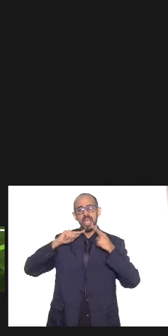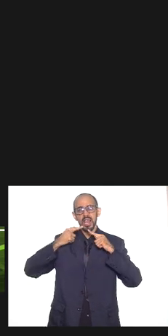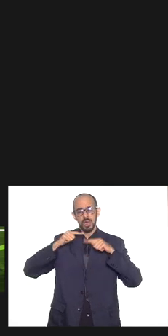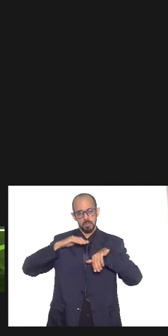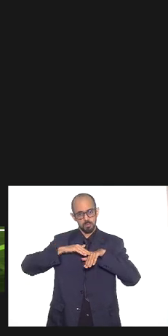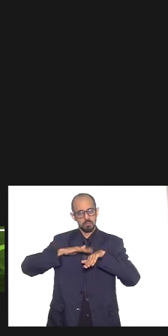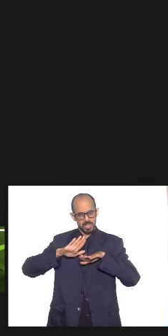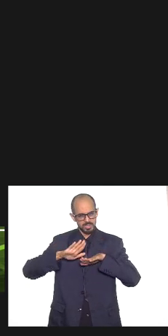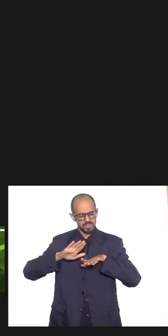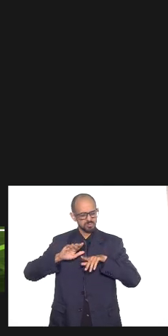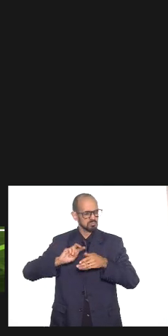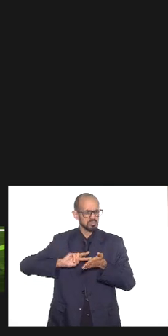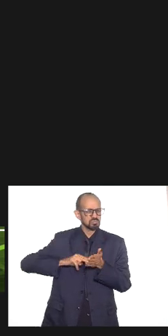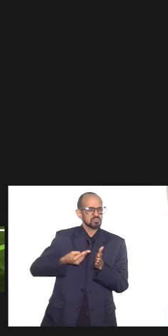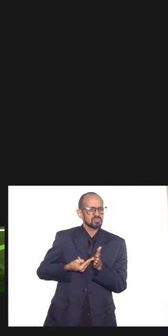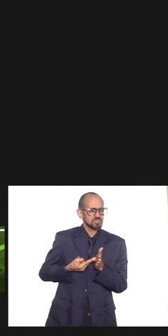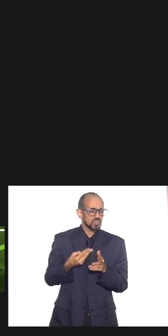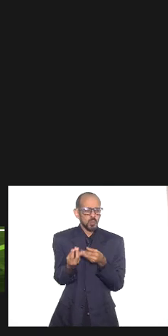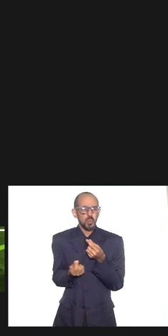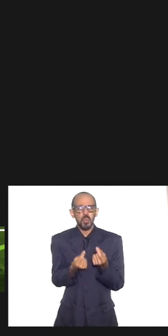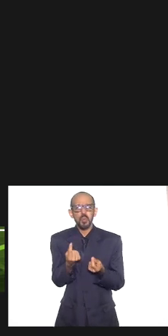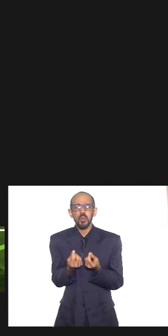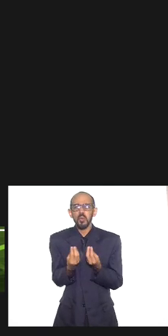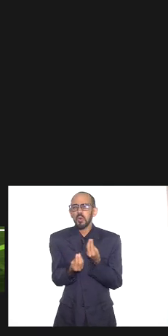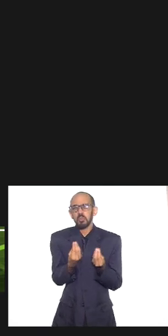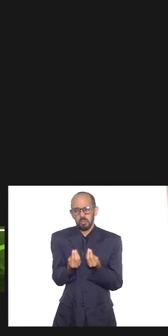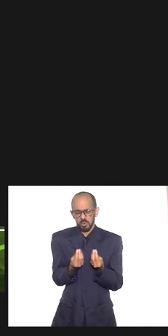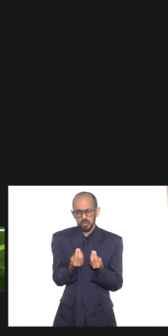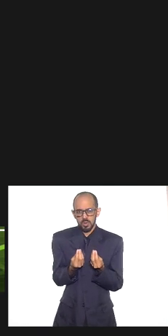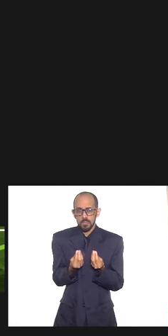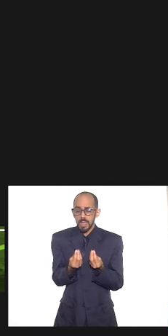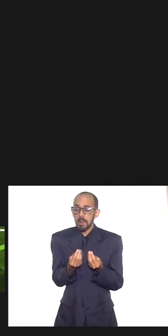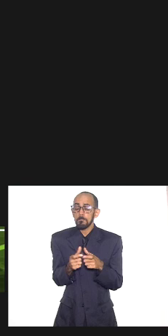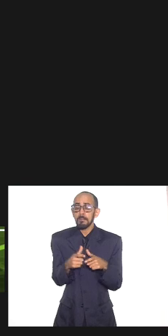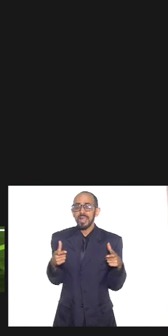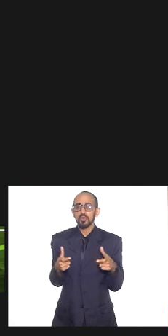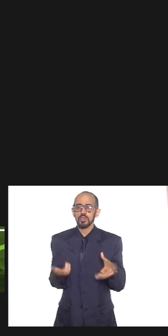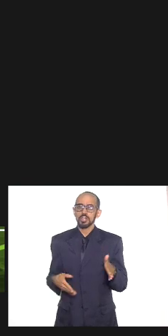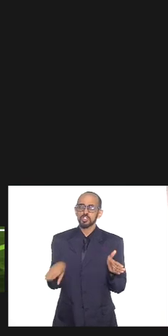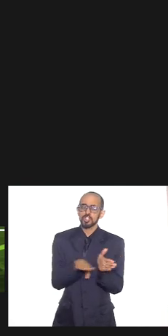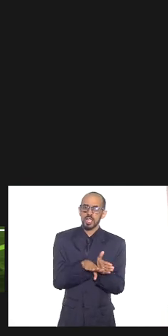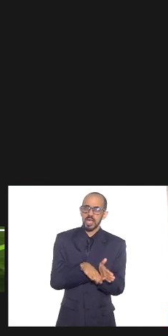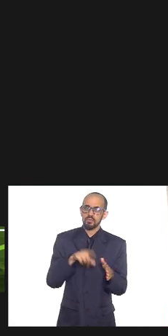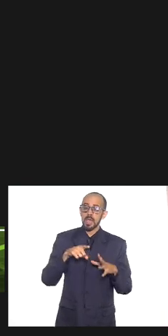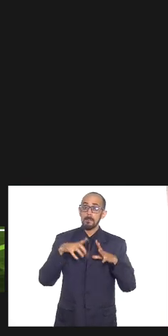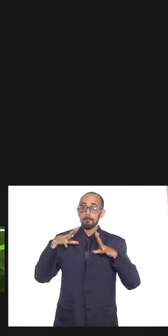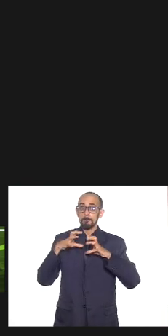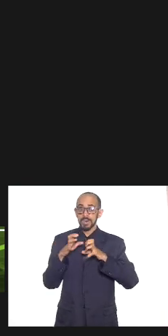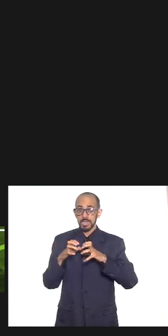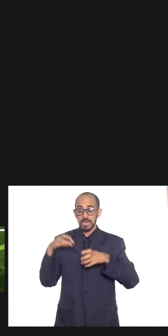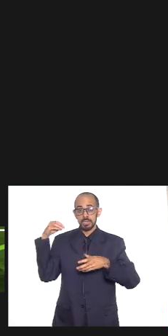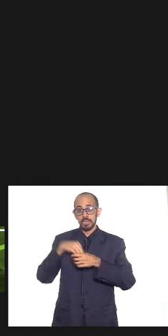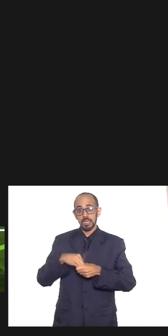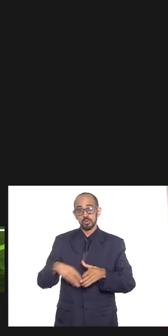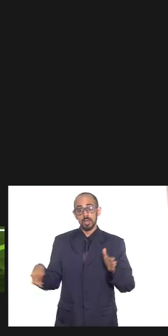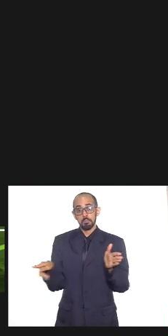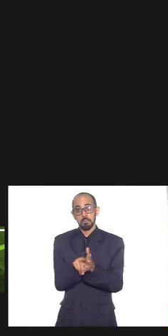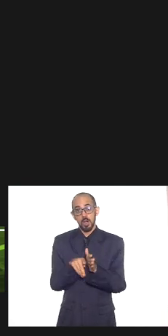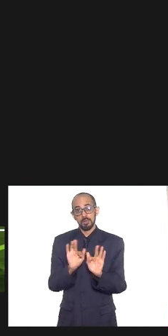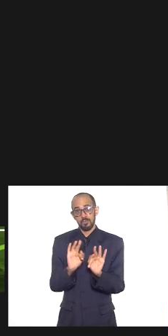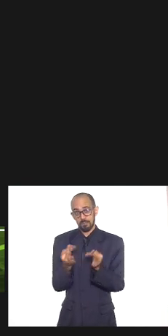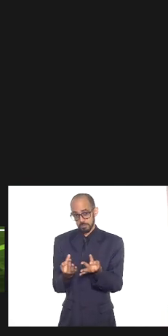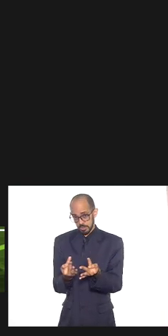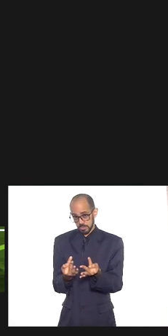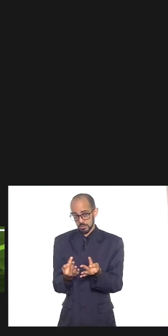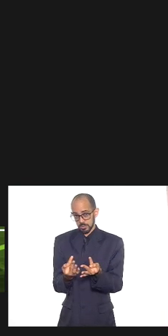traduzindo isso grande maioria dos casos que chegavam na delegacia briga dentro da própria família tá quando nós